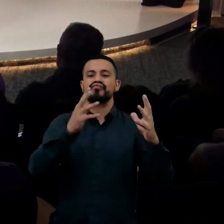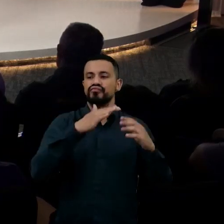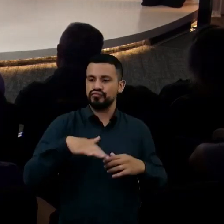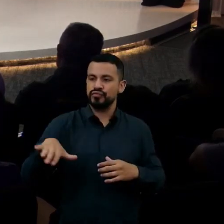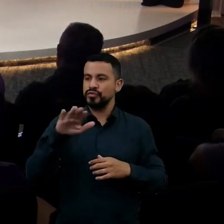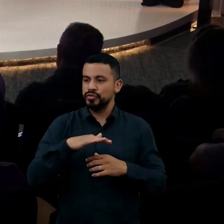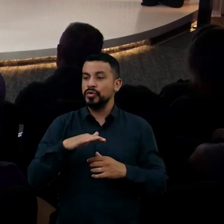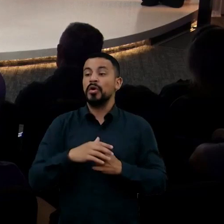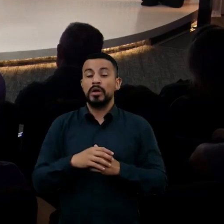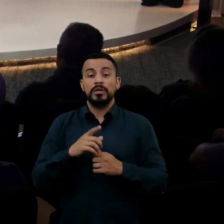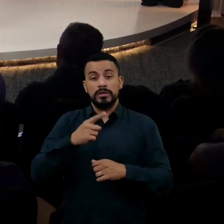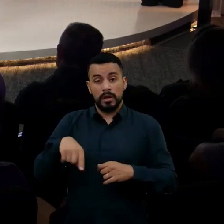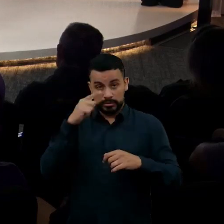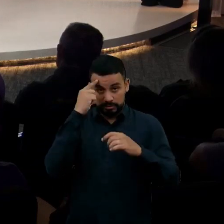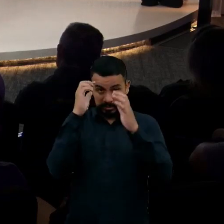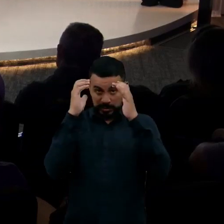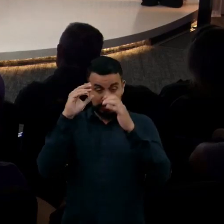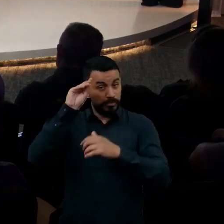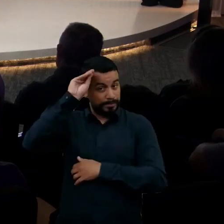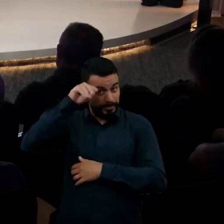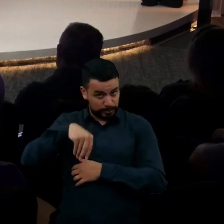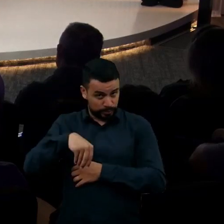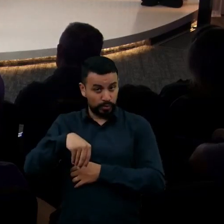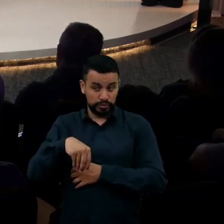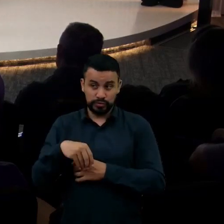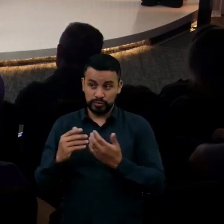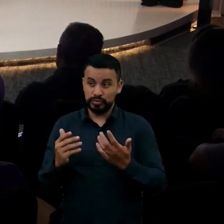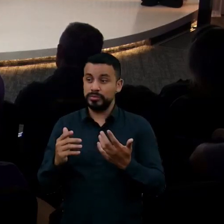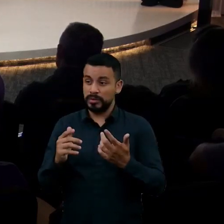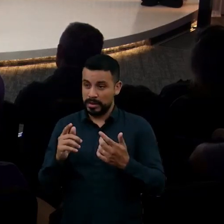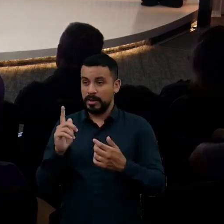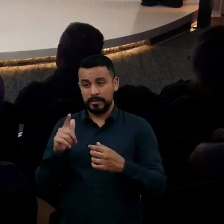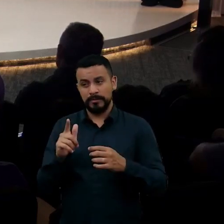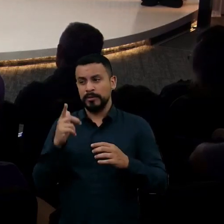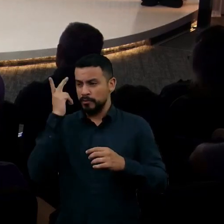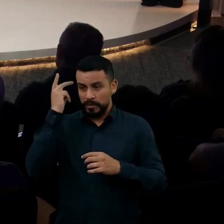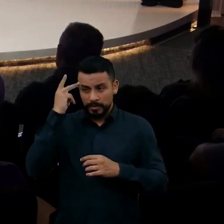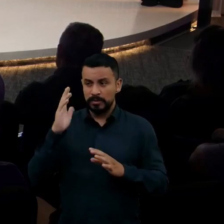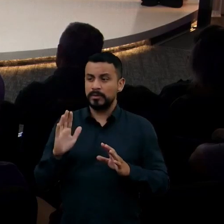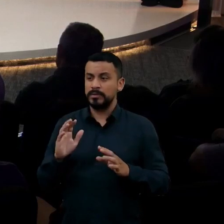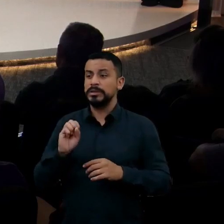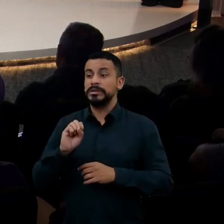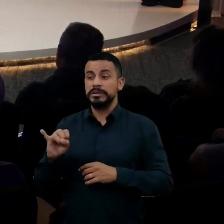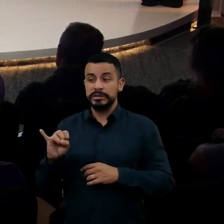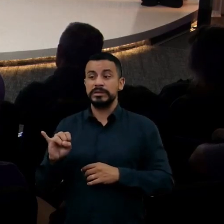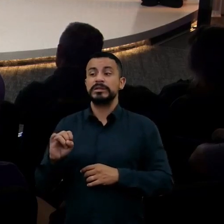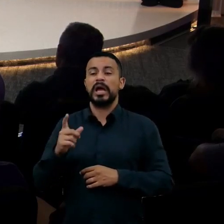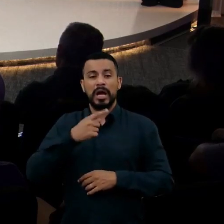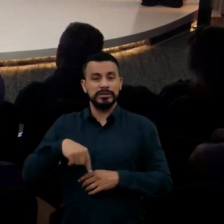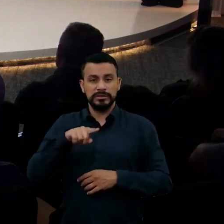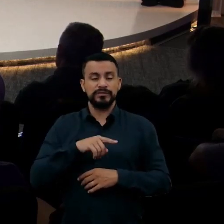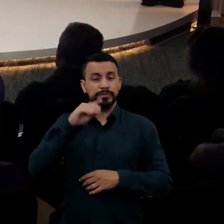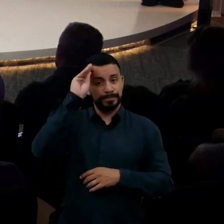tão preguiçoso por sua natureza e é um bom preguiçoso, não é mal, viu? Se formos uns bons preguiçosos,